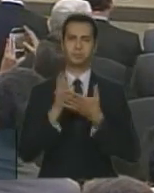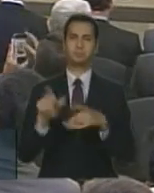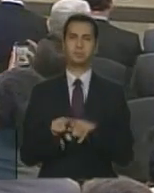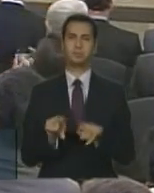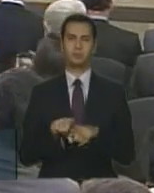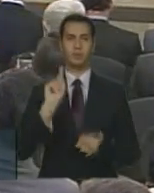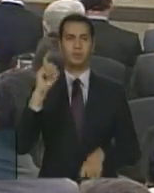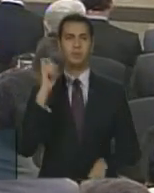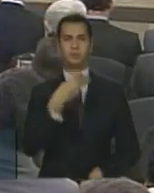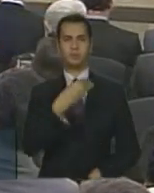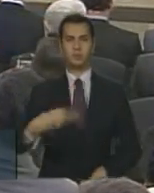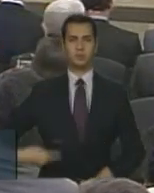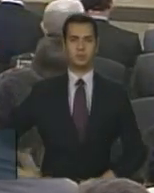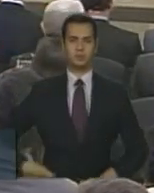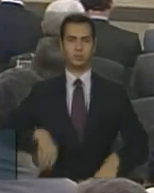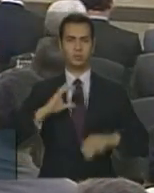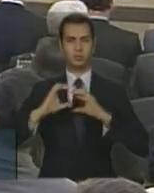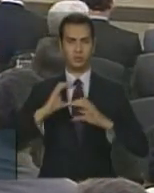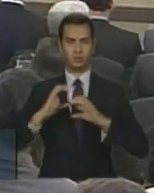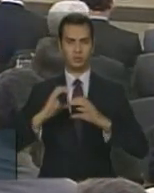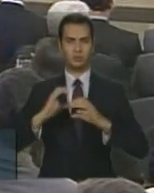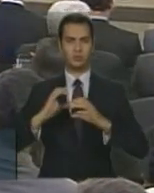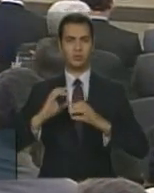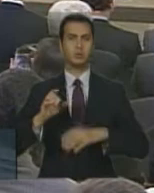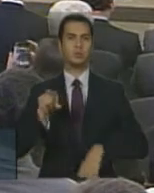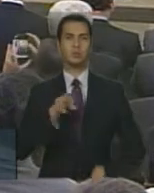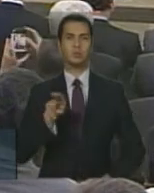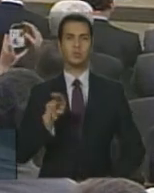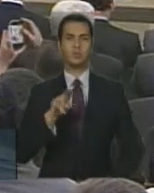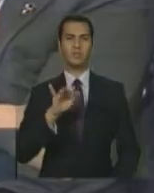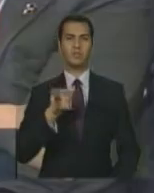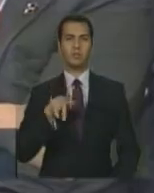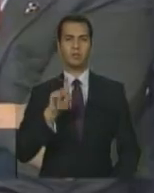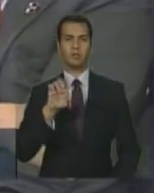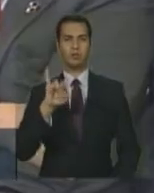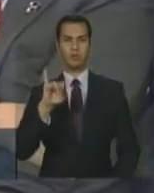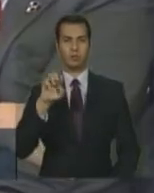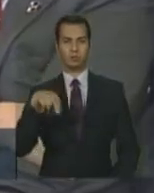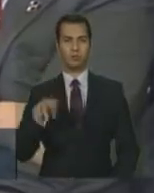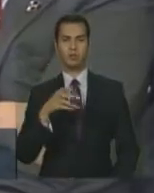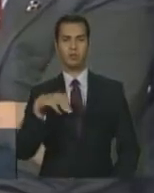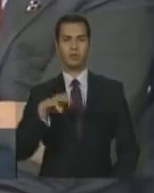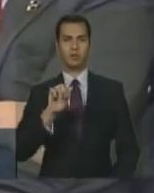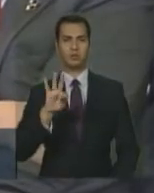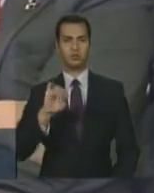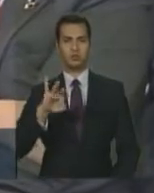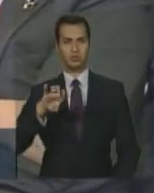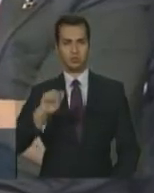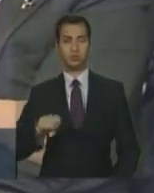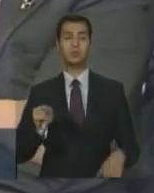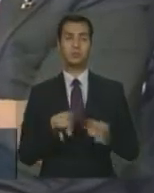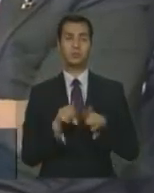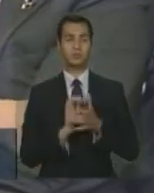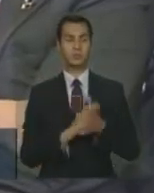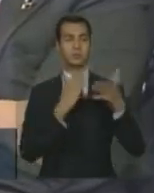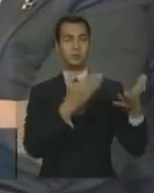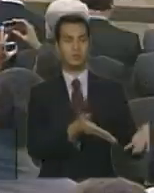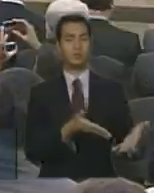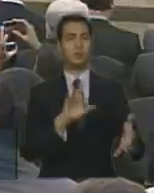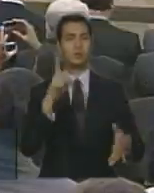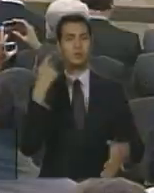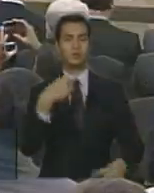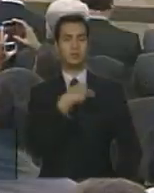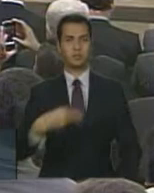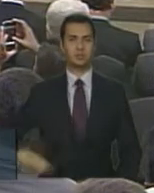-ministro da Comunicação Social Franklin Martins Os senhores ex-ministros da Secretaria de